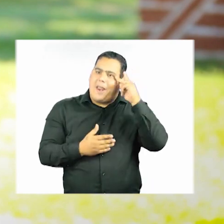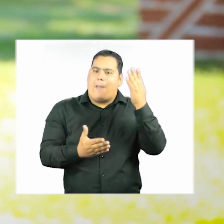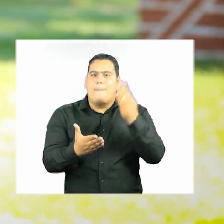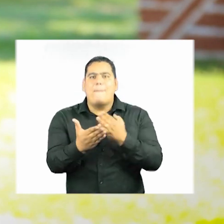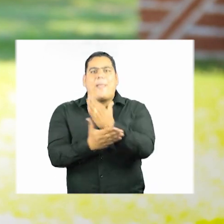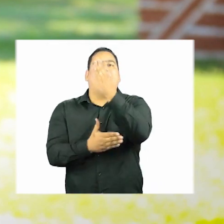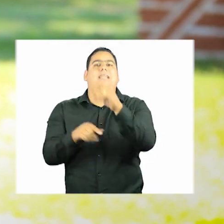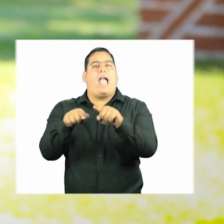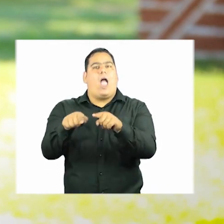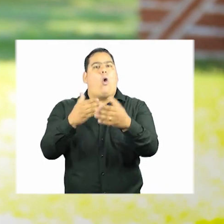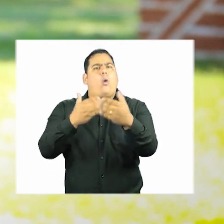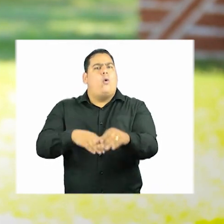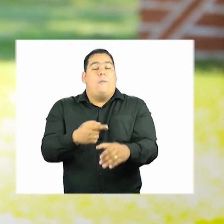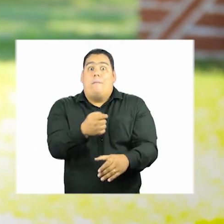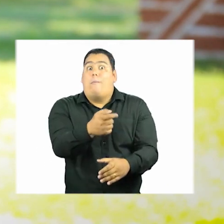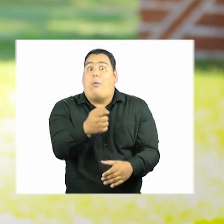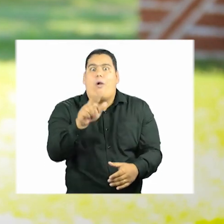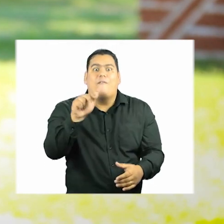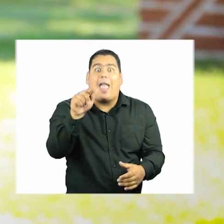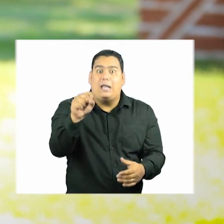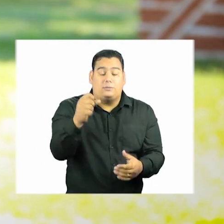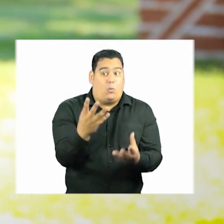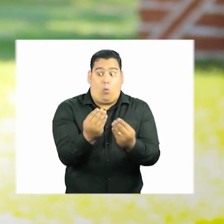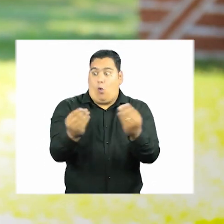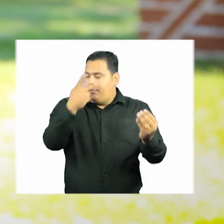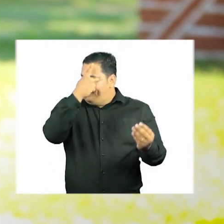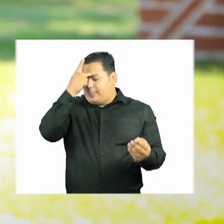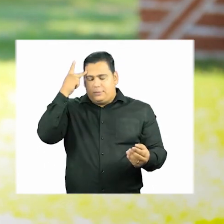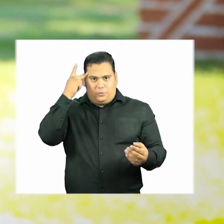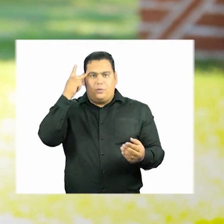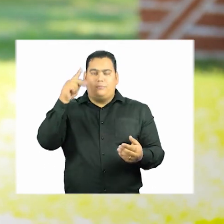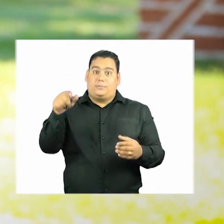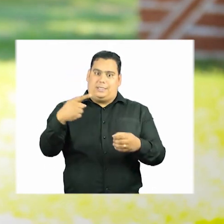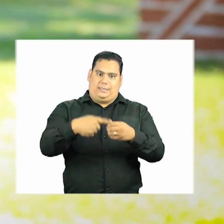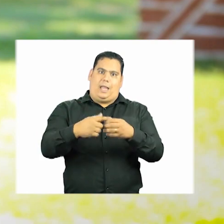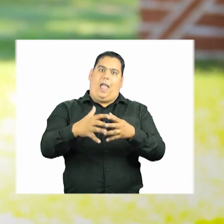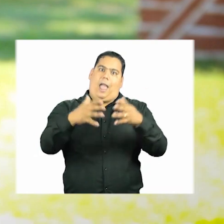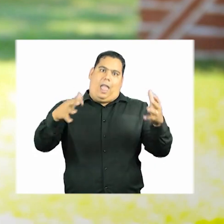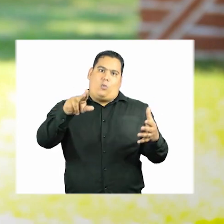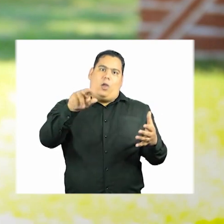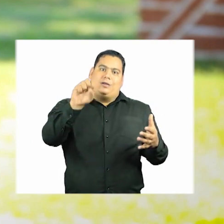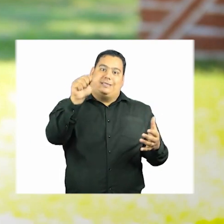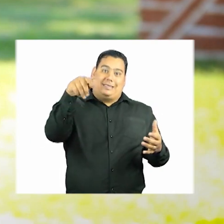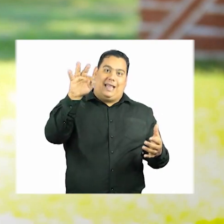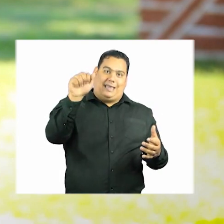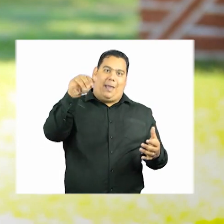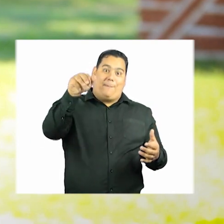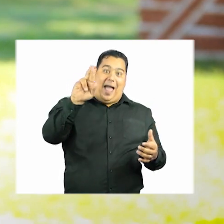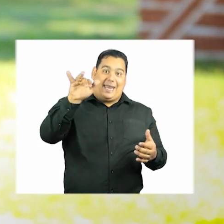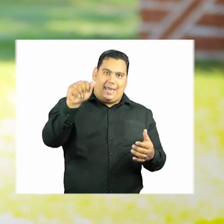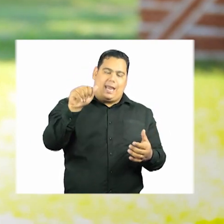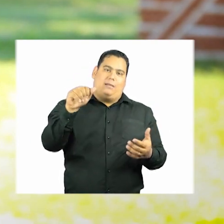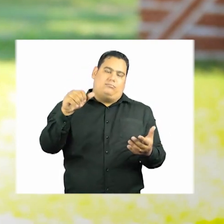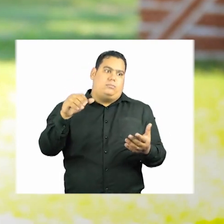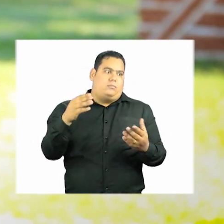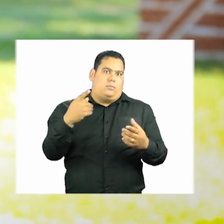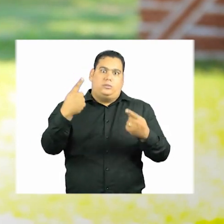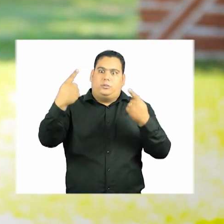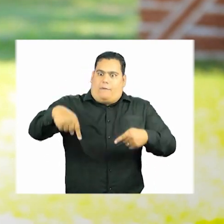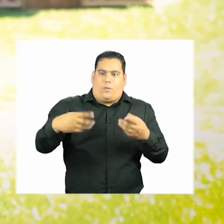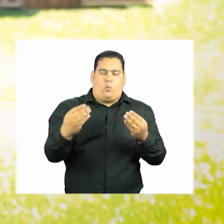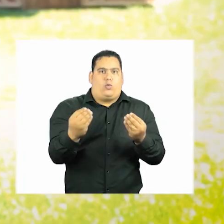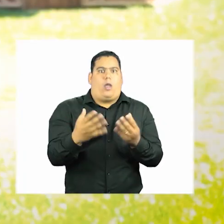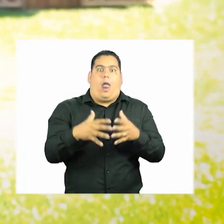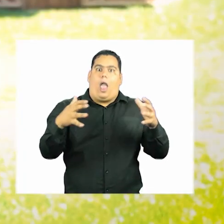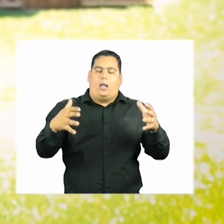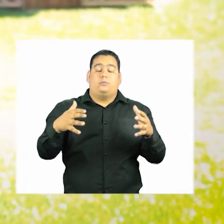para passar em um concurso com poucas vagas e muita gente. Em uma cidade grande como Santa Maria, foi um desafio muito